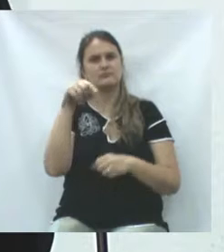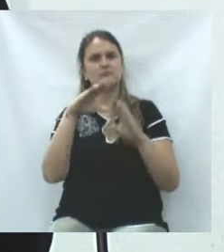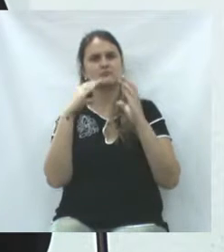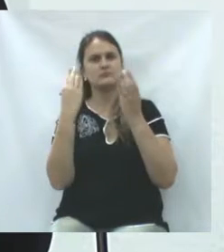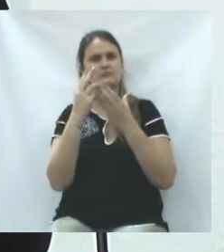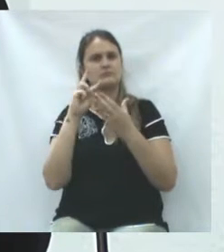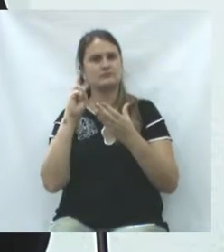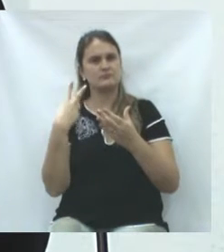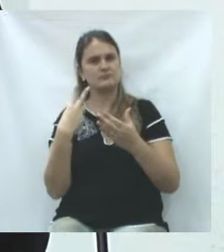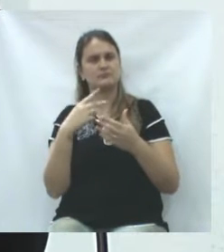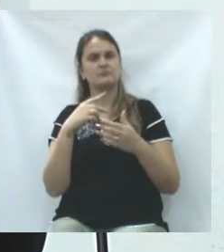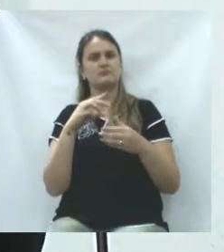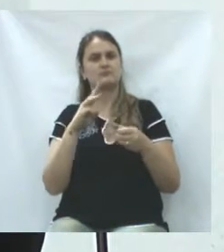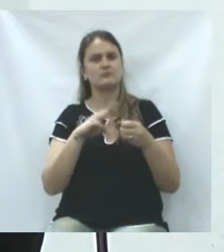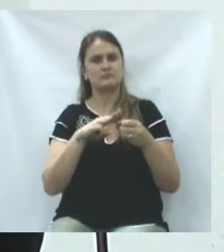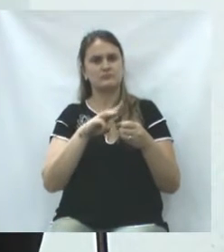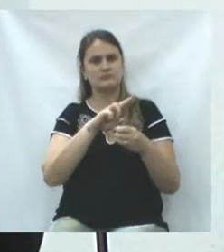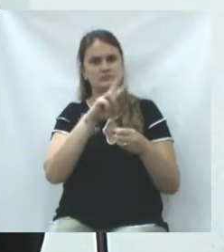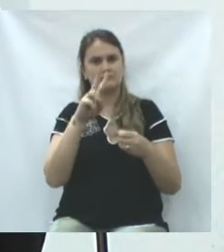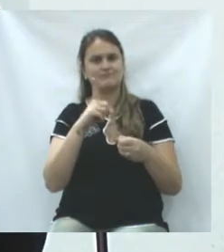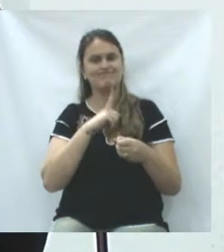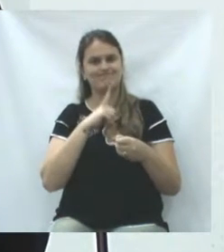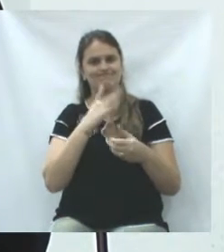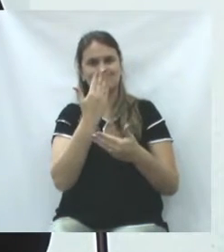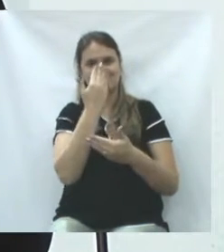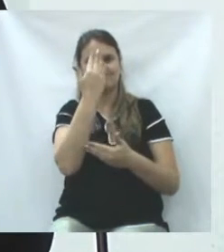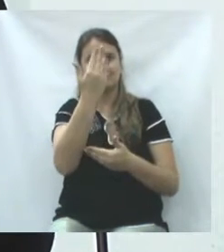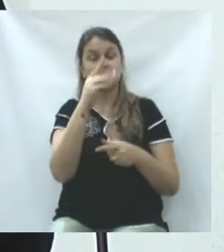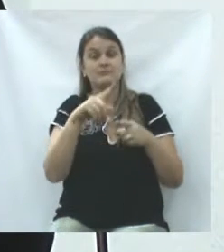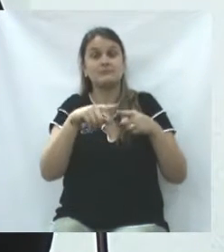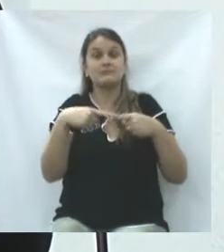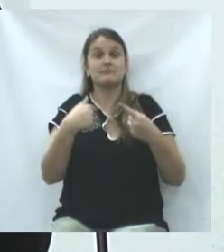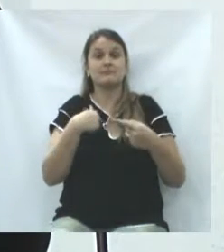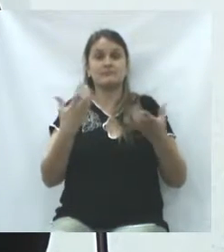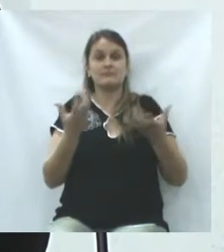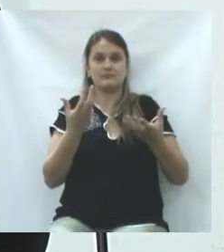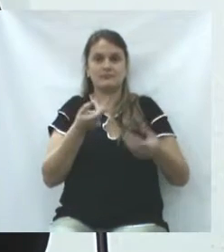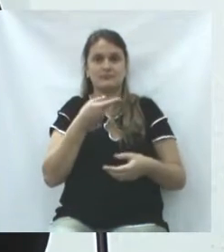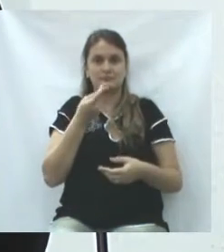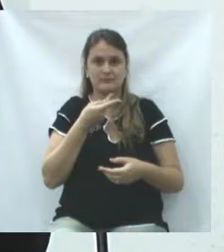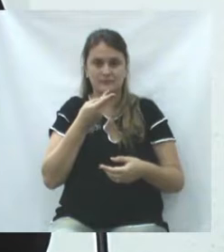Câmara de Vereadores que o município da Nova Vitória está enfrentando, mas eu quero dizer para vocês,